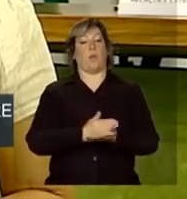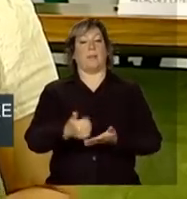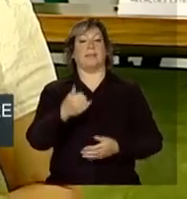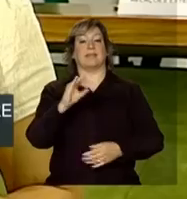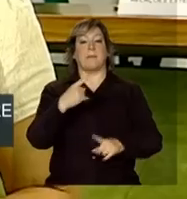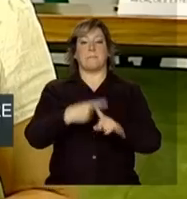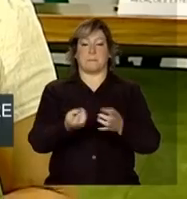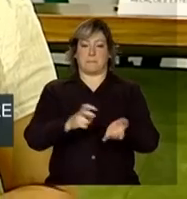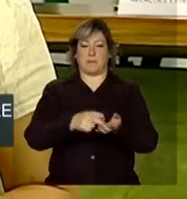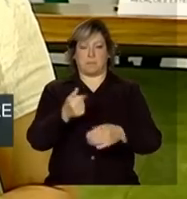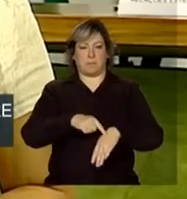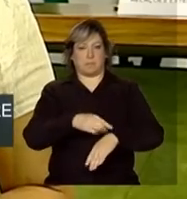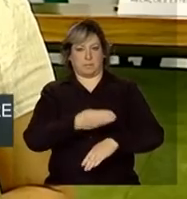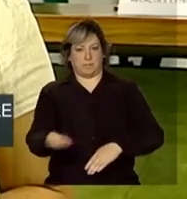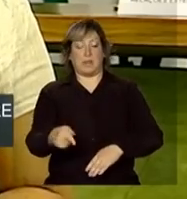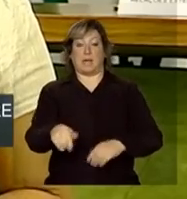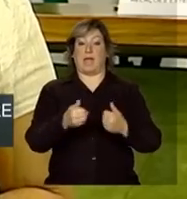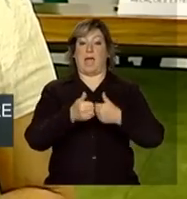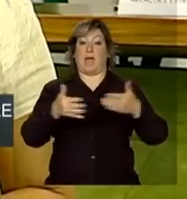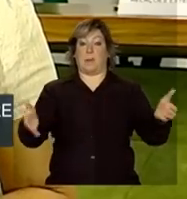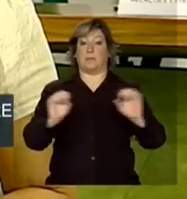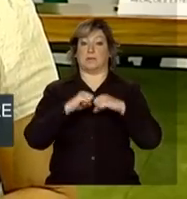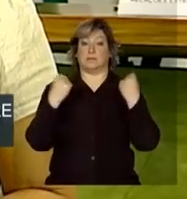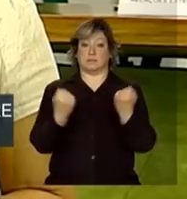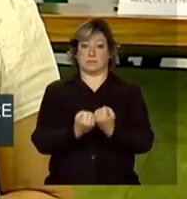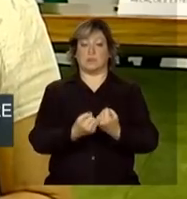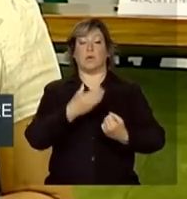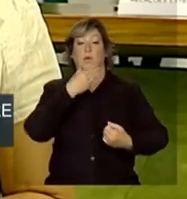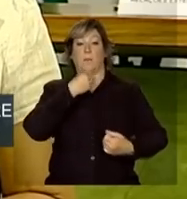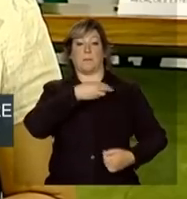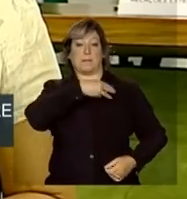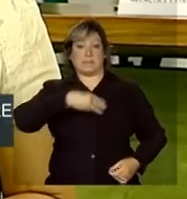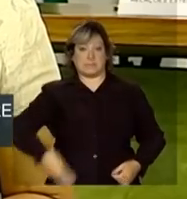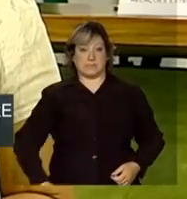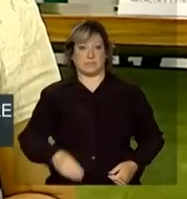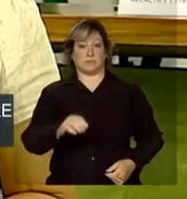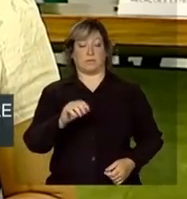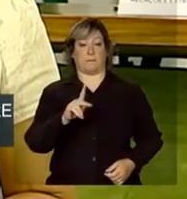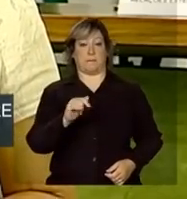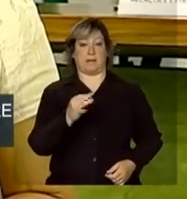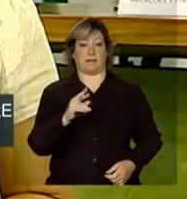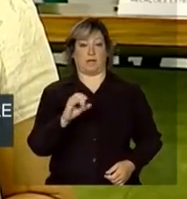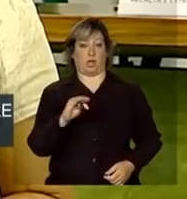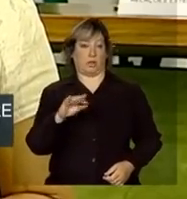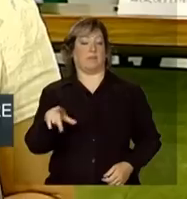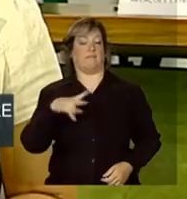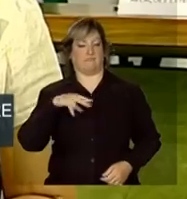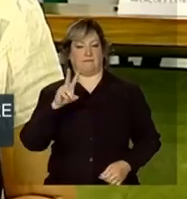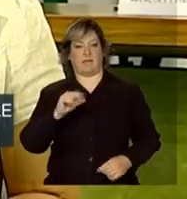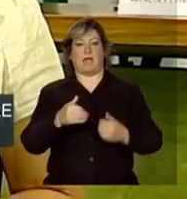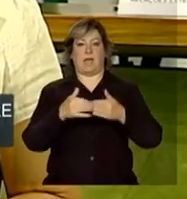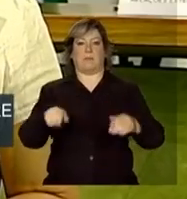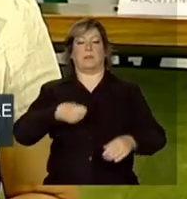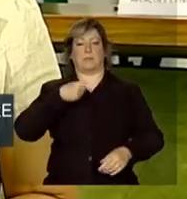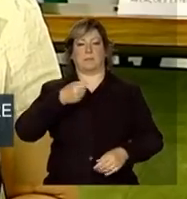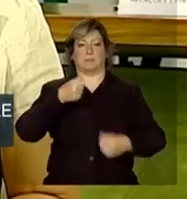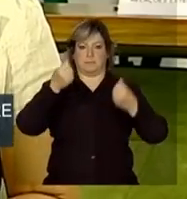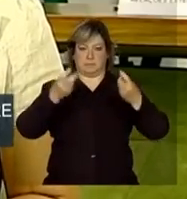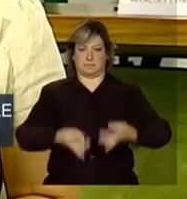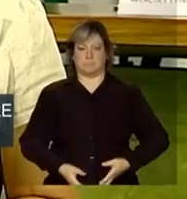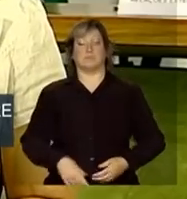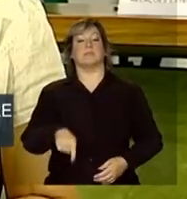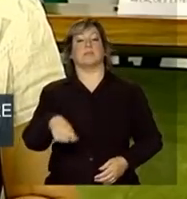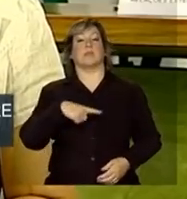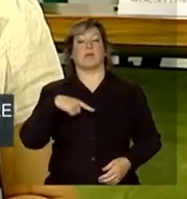da manhã. E a cerimônia de abertura vai ser presidida pelo ministro das Relações Exteriores do Brasil, Antônio Patriota. Nesta manhã,